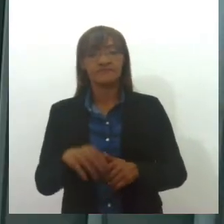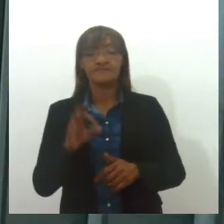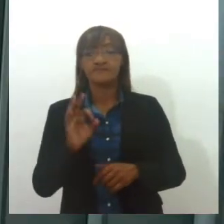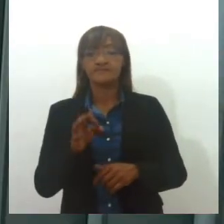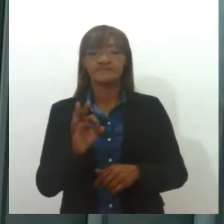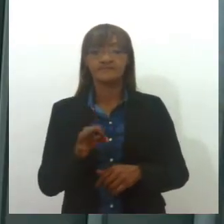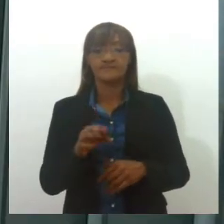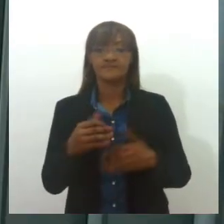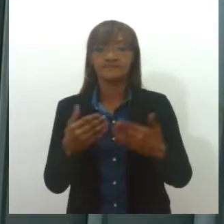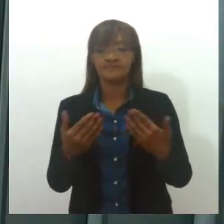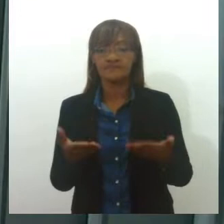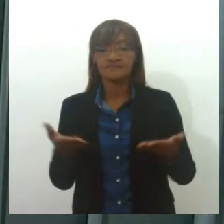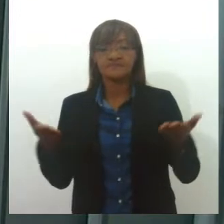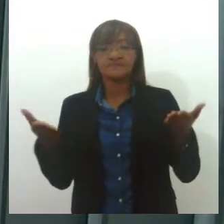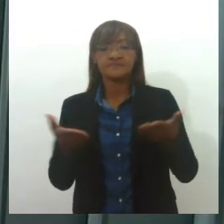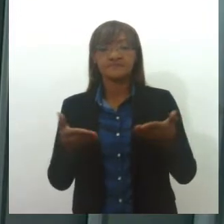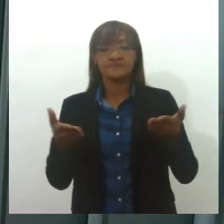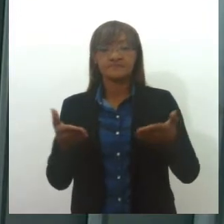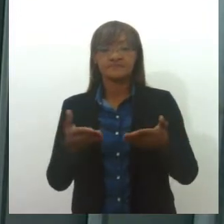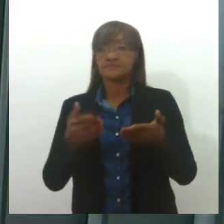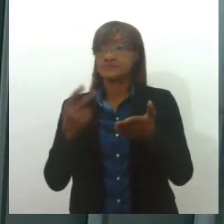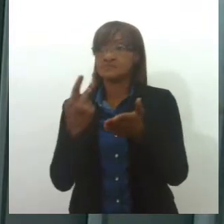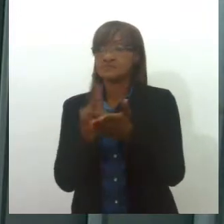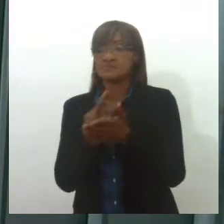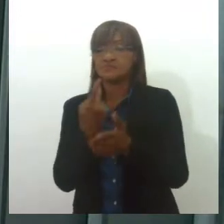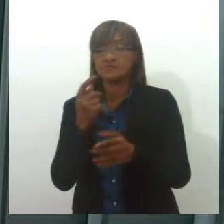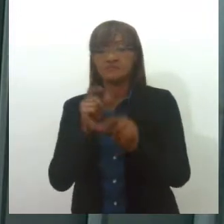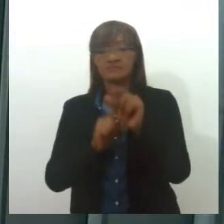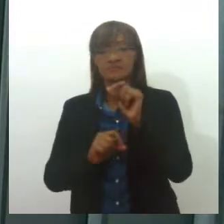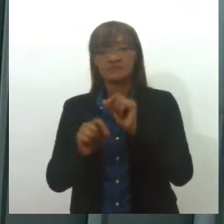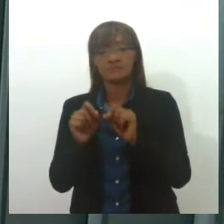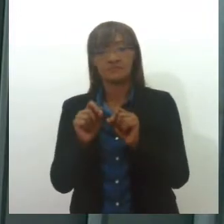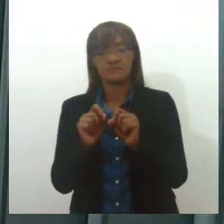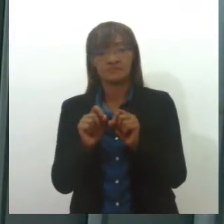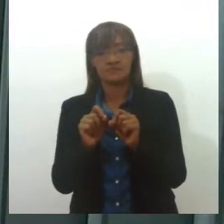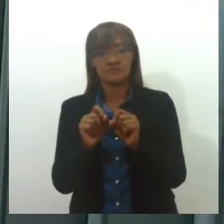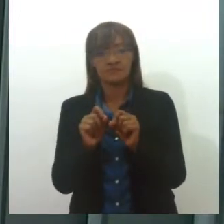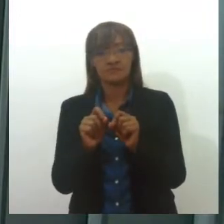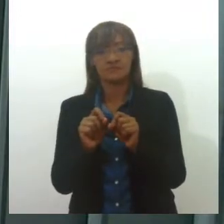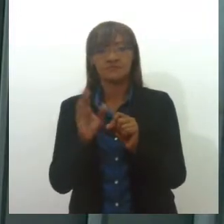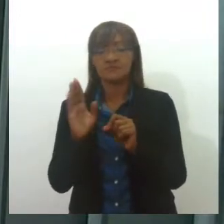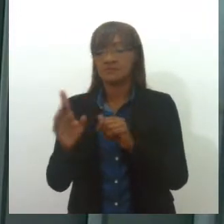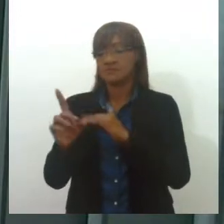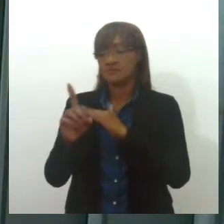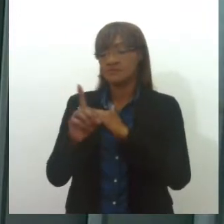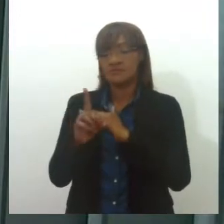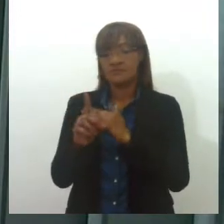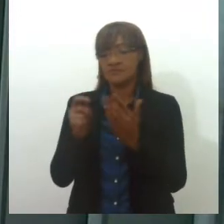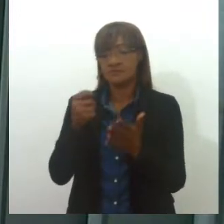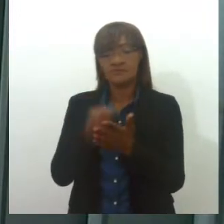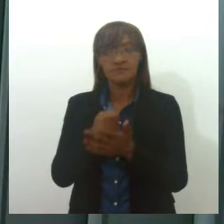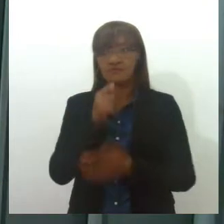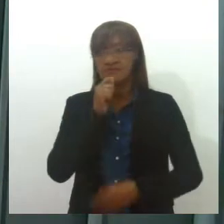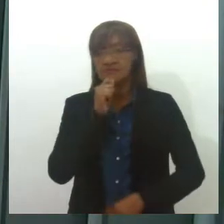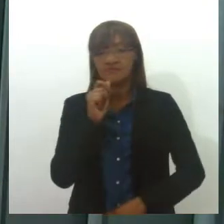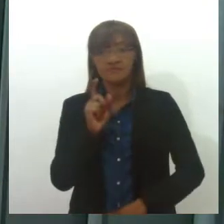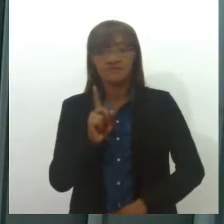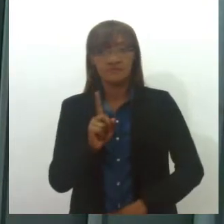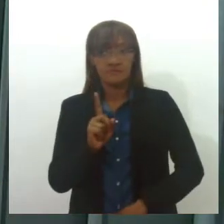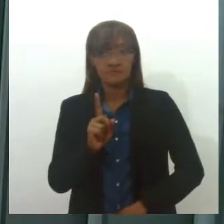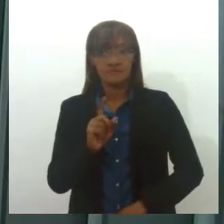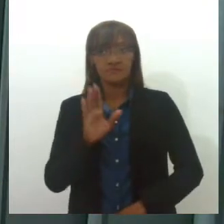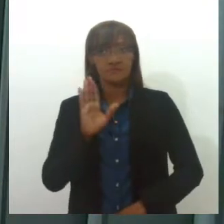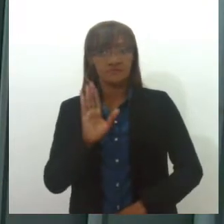Afonso, agora, quando isso acontece, ou seja, o consumidor não quitou essa dívida e aí a